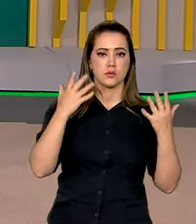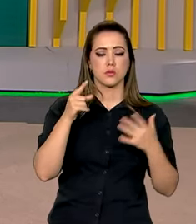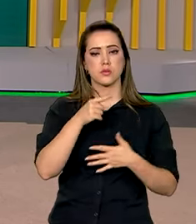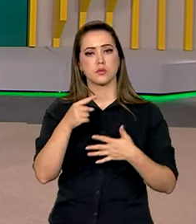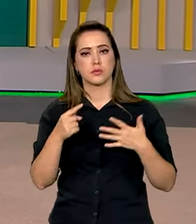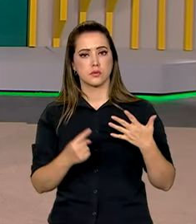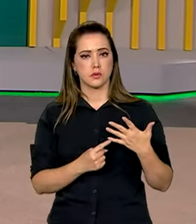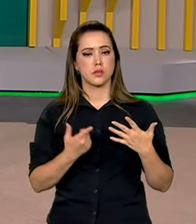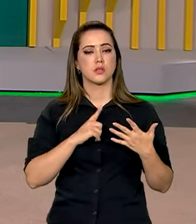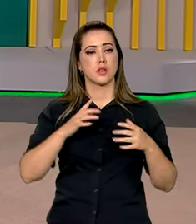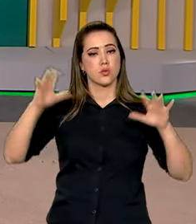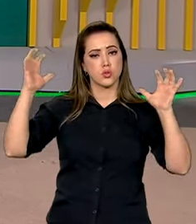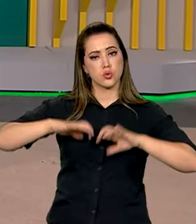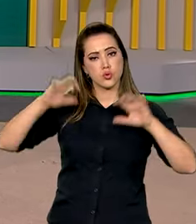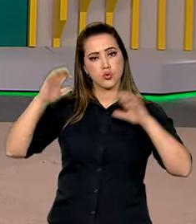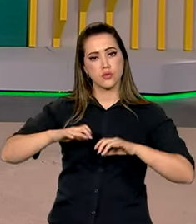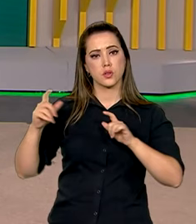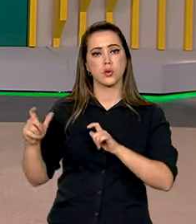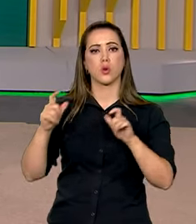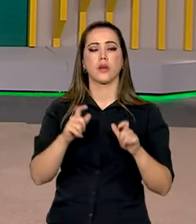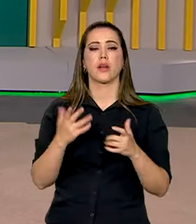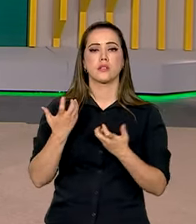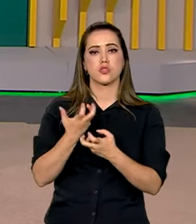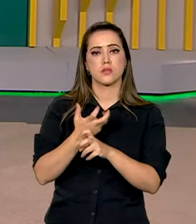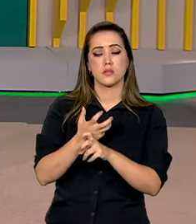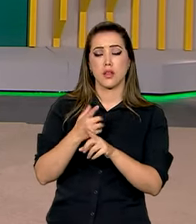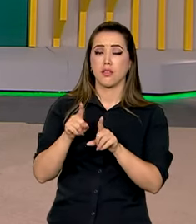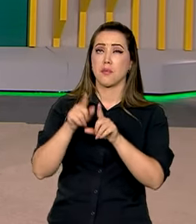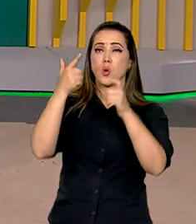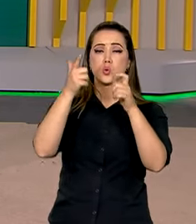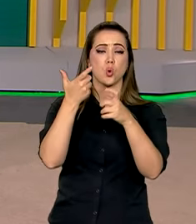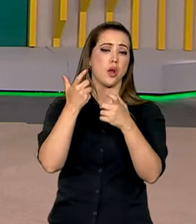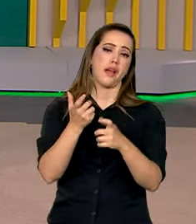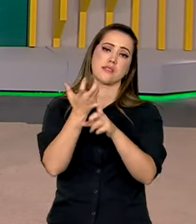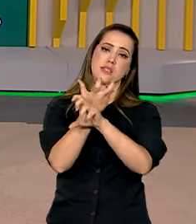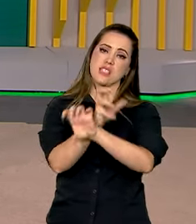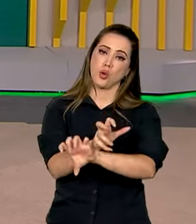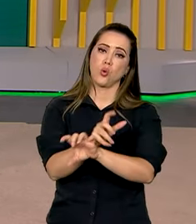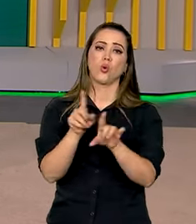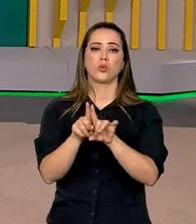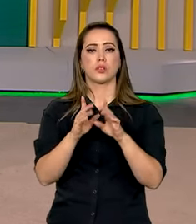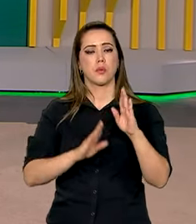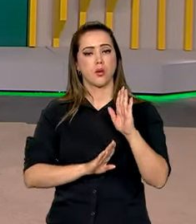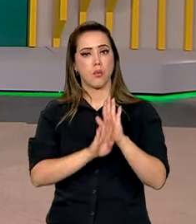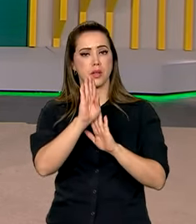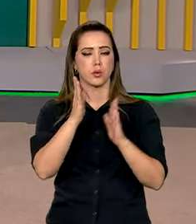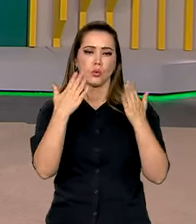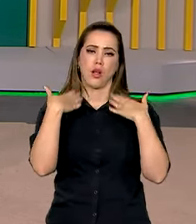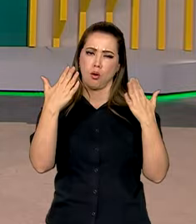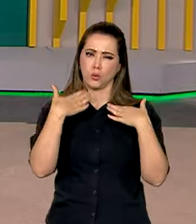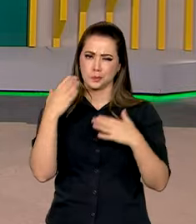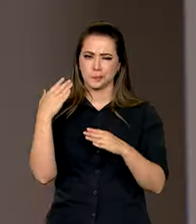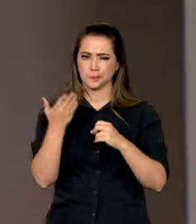climáticas. Entre eles, o excesso de chuvas em algumas regiões, estiagem severa em outras e o aumento das temperaturas